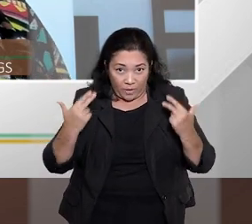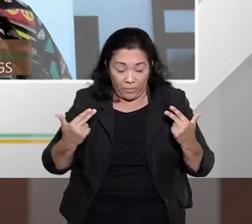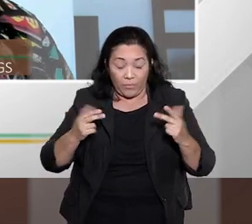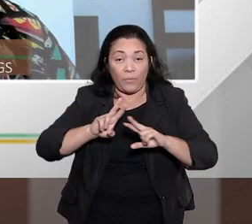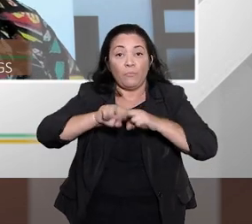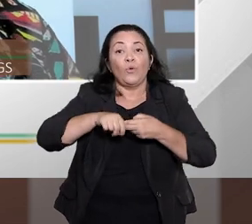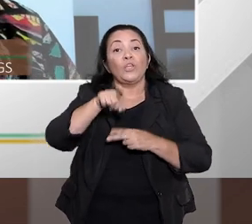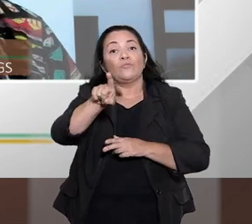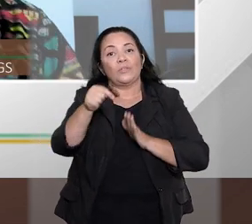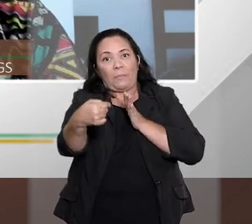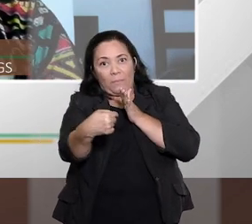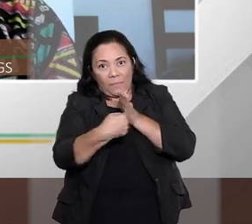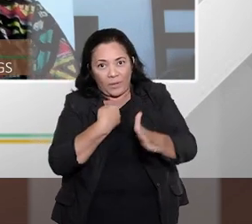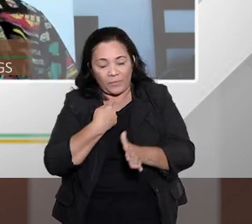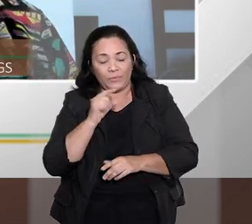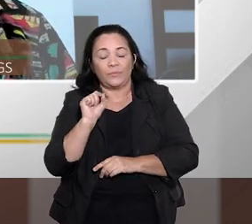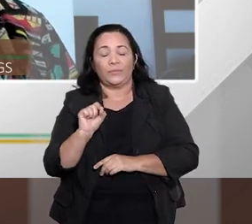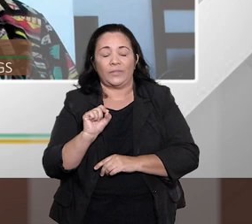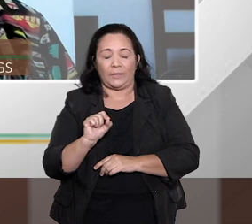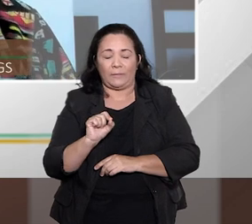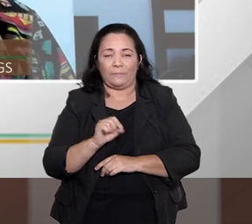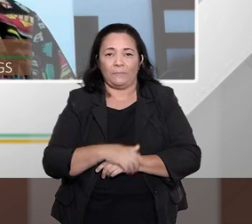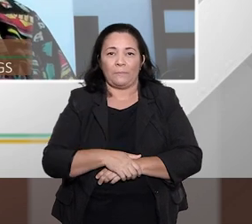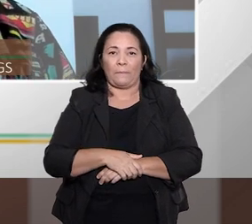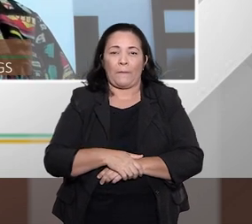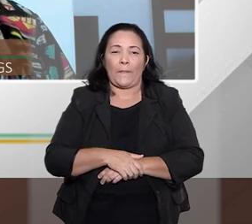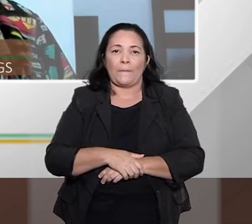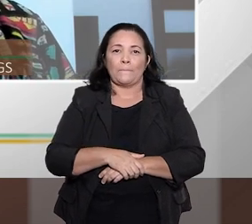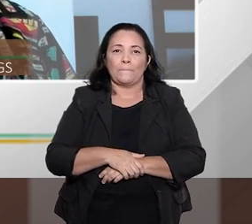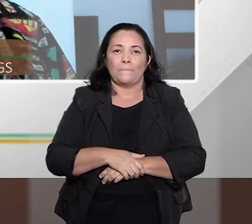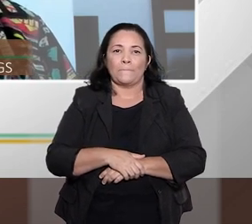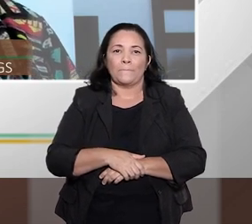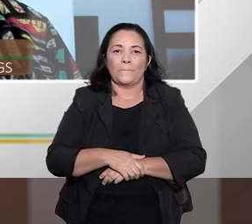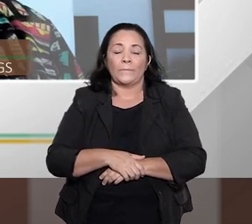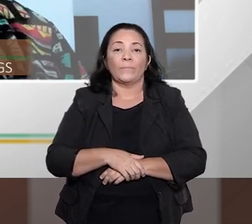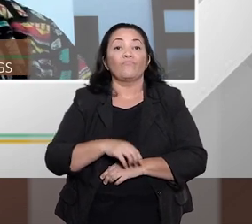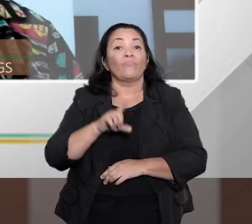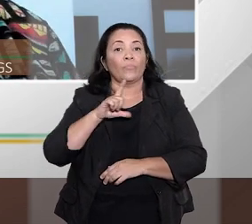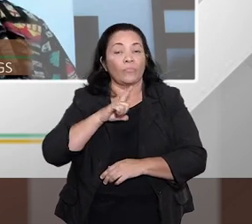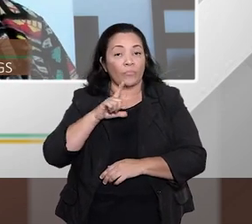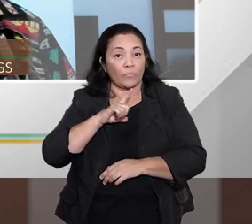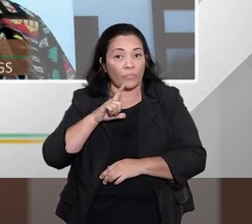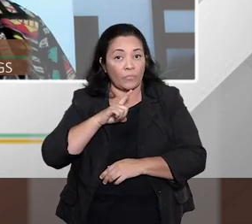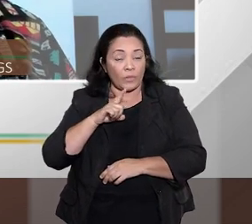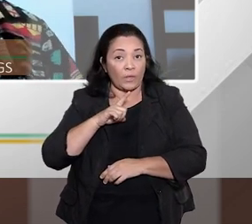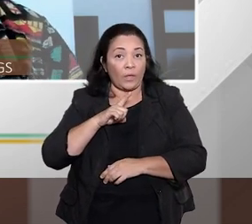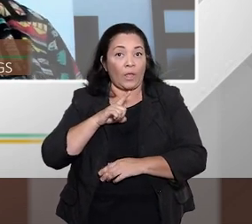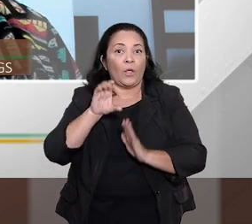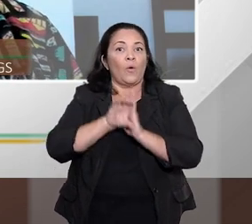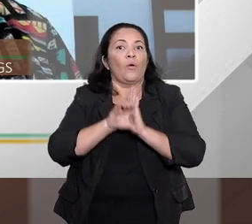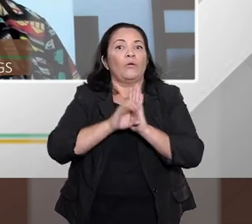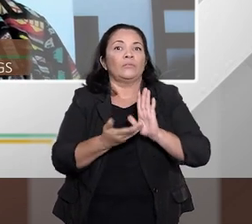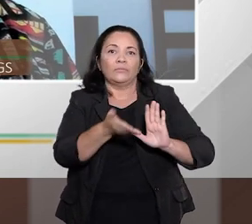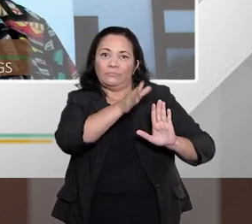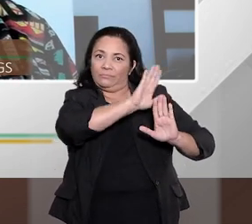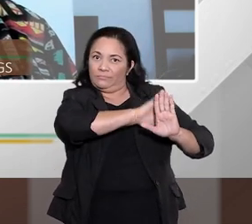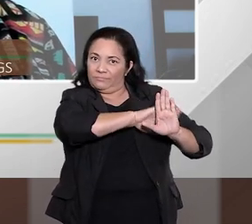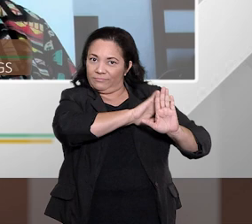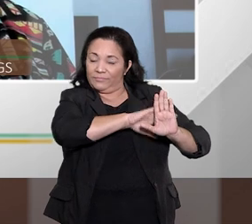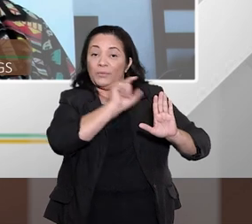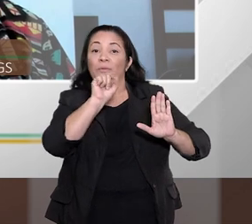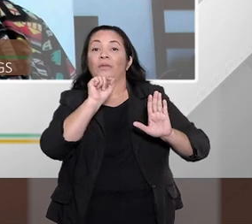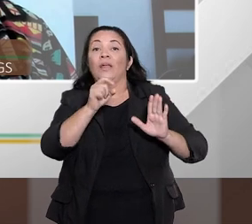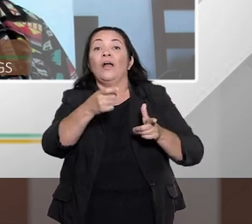Fátima, se me permite assim, não é dizer, indicia aqui um princípio atrás, é que o